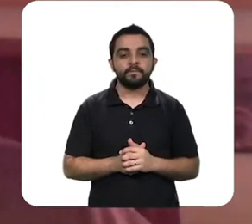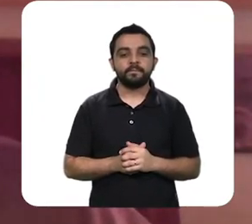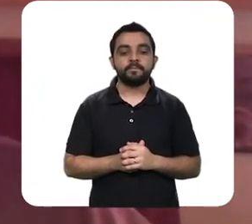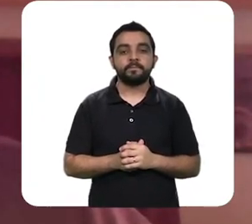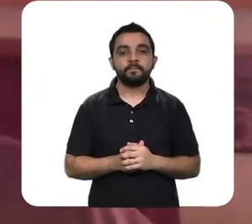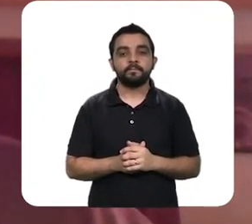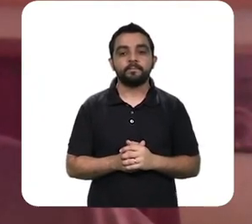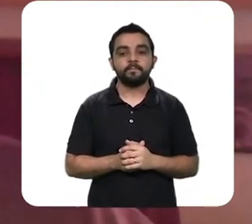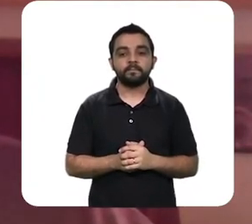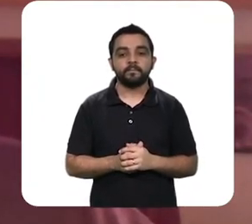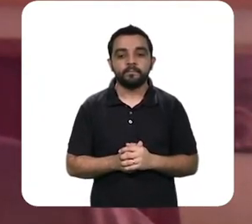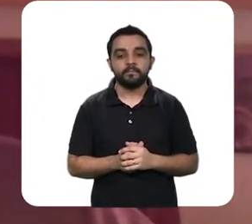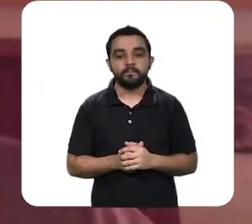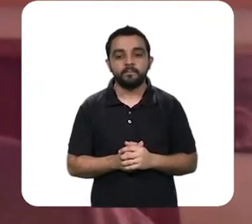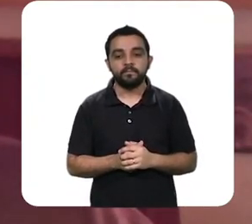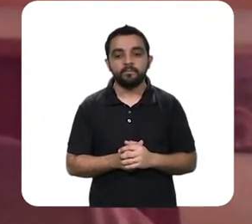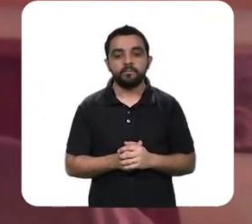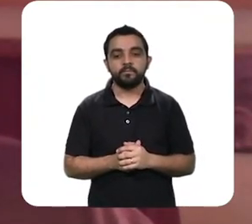Estratégia de guerra,